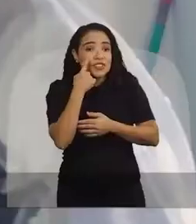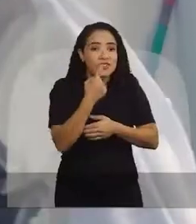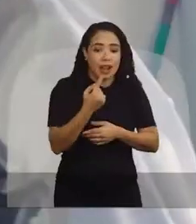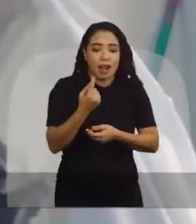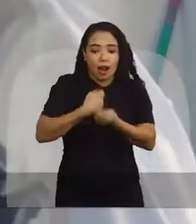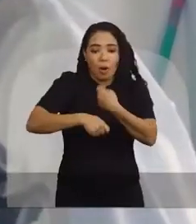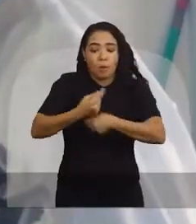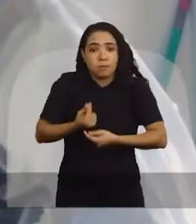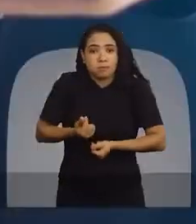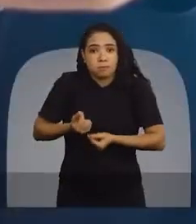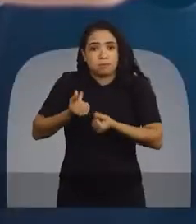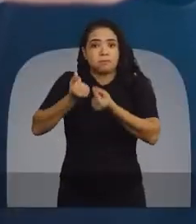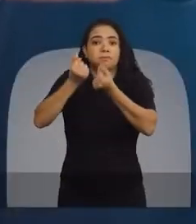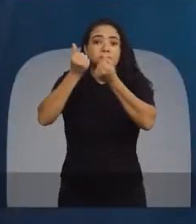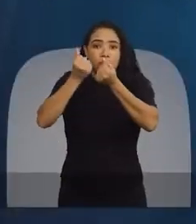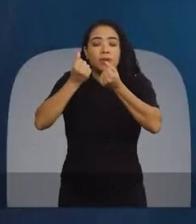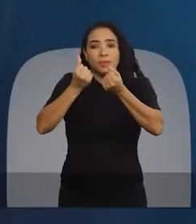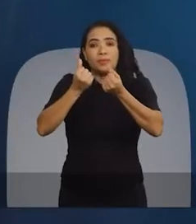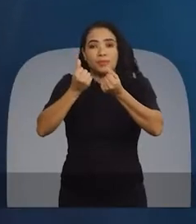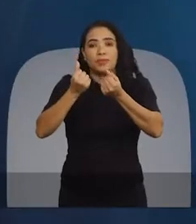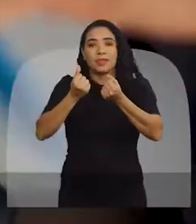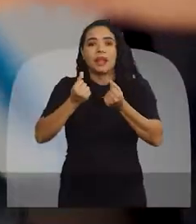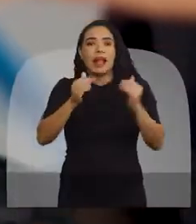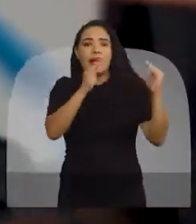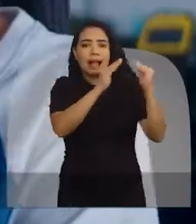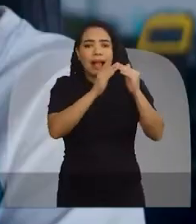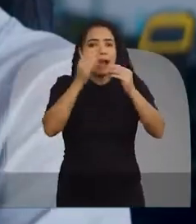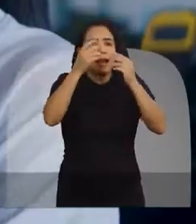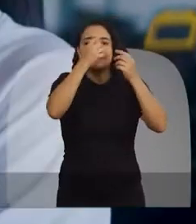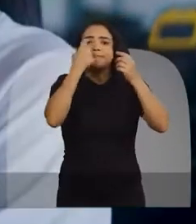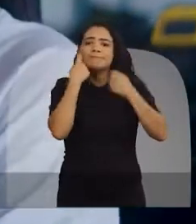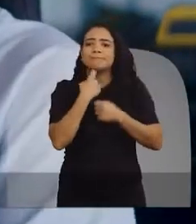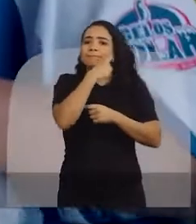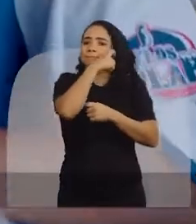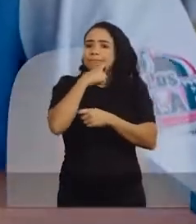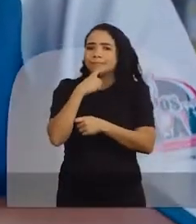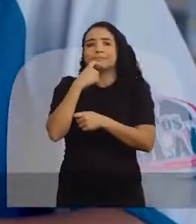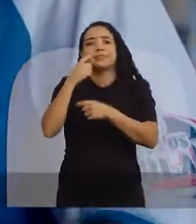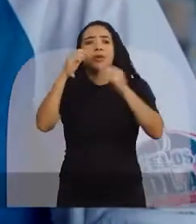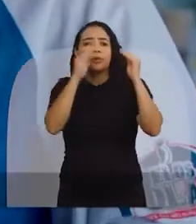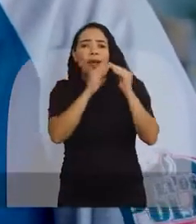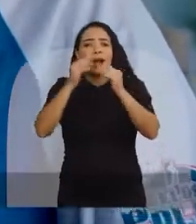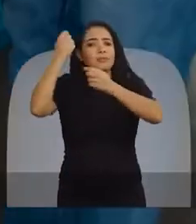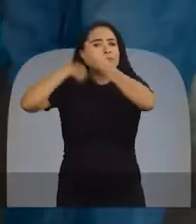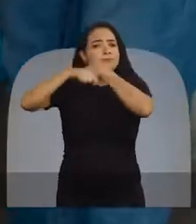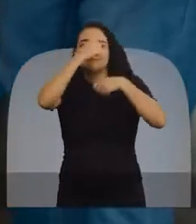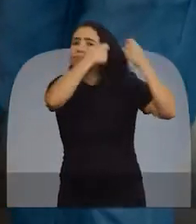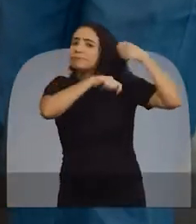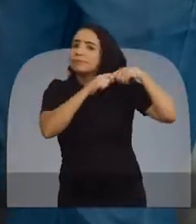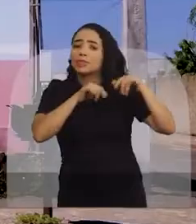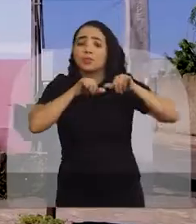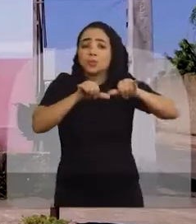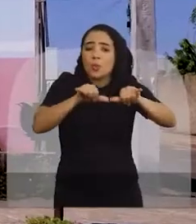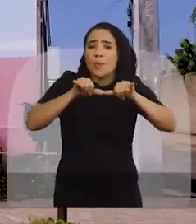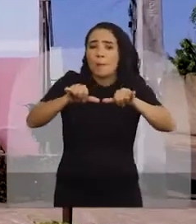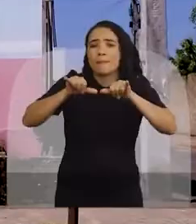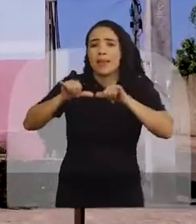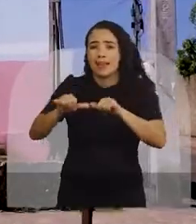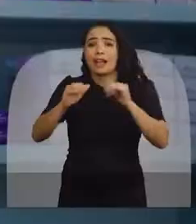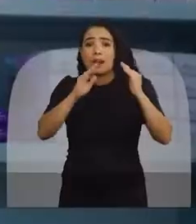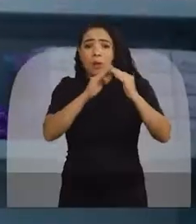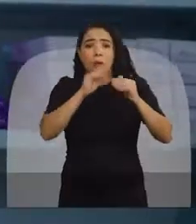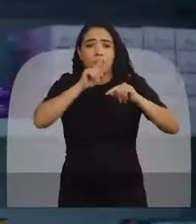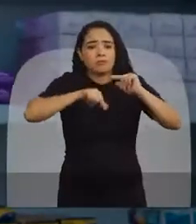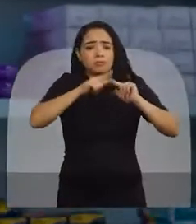horrível. Barbearia, salão de beleza, supermercado, lojas de material de construção,